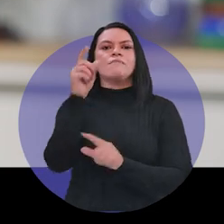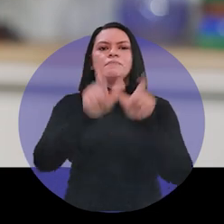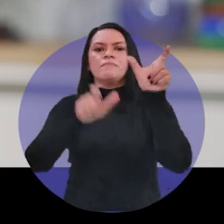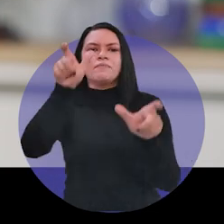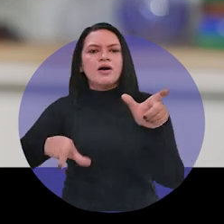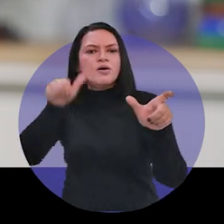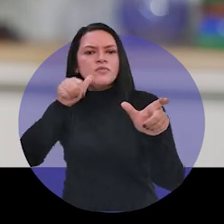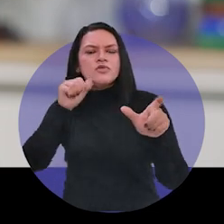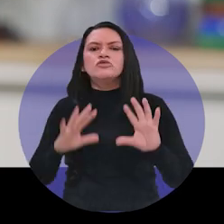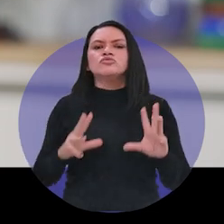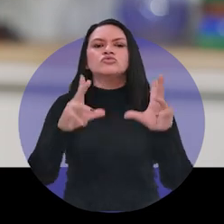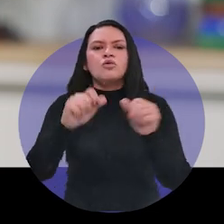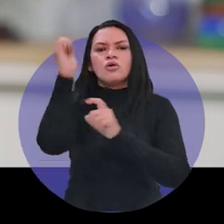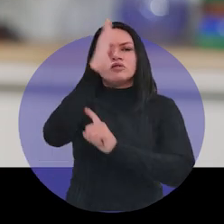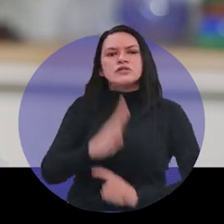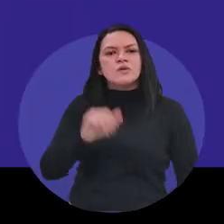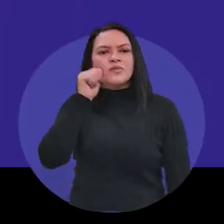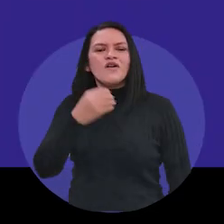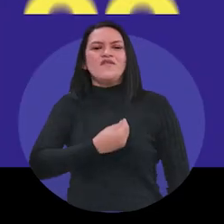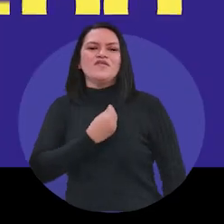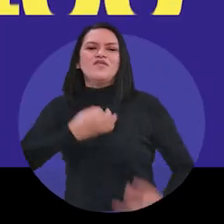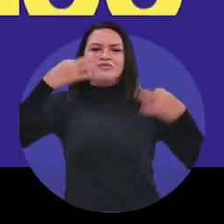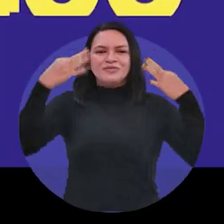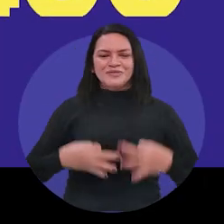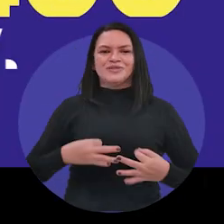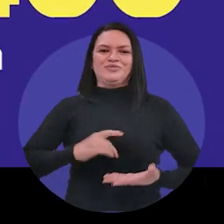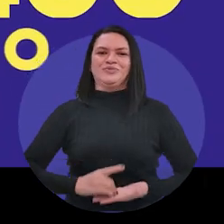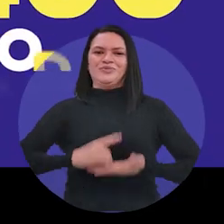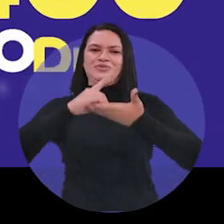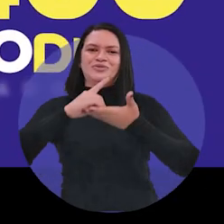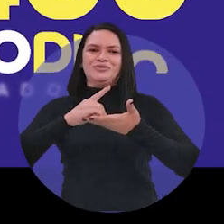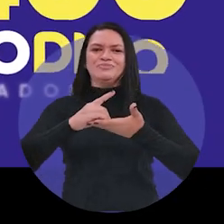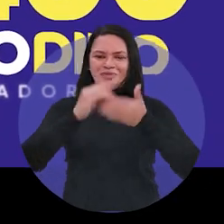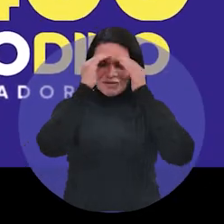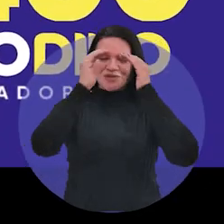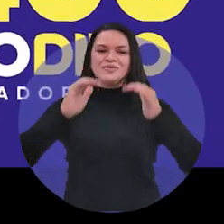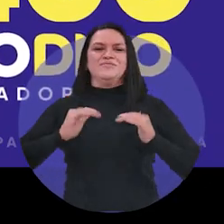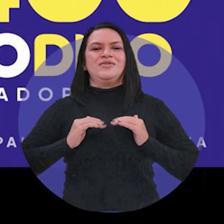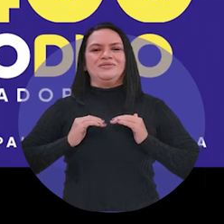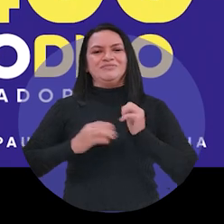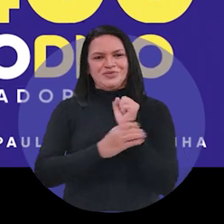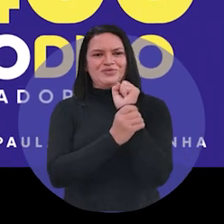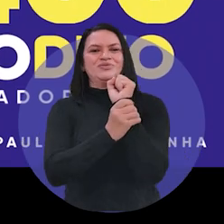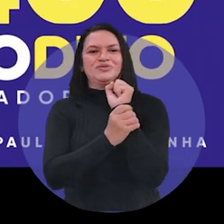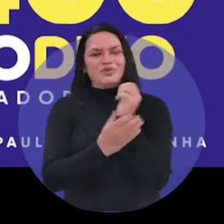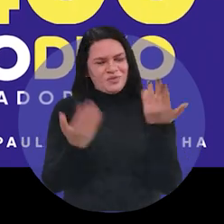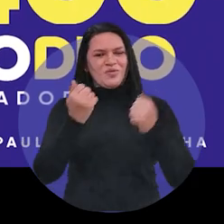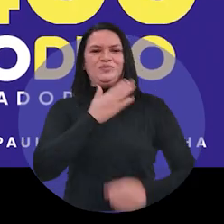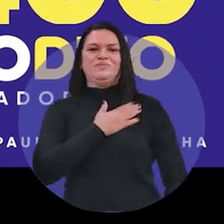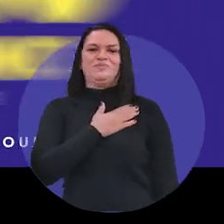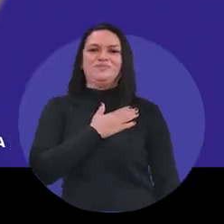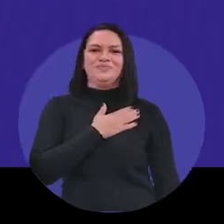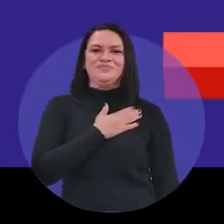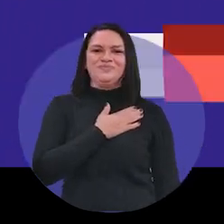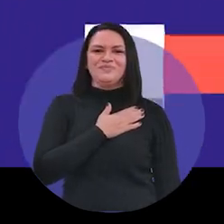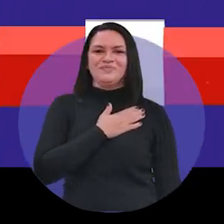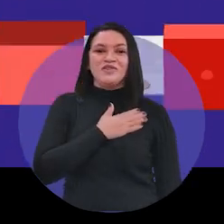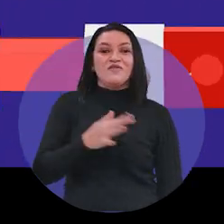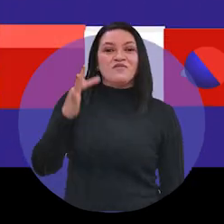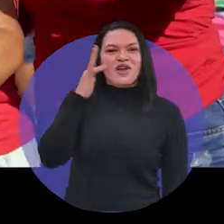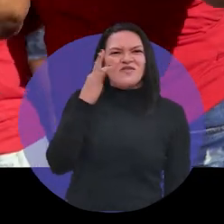maranhenses, todas as brasileiras, vivam com dignidade, respeito e segurança. Contem comigo!